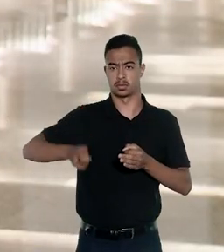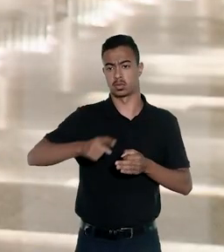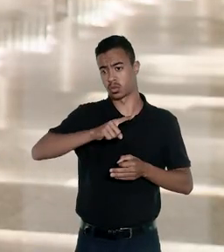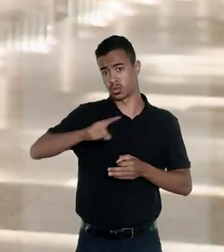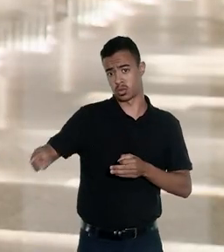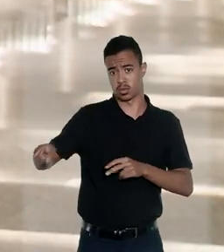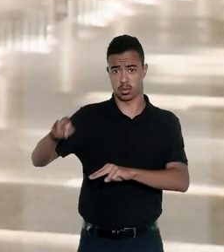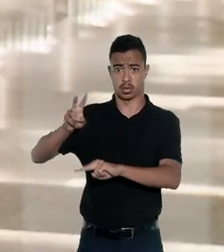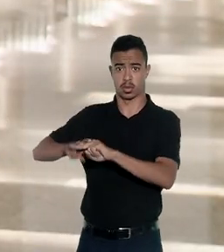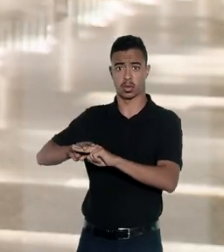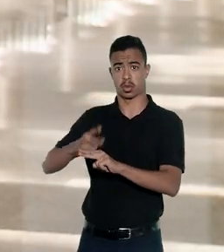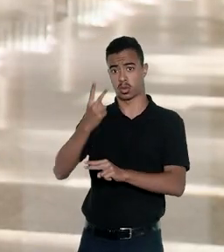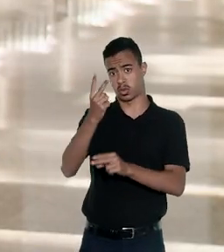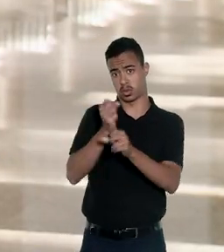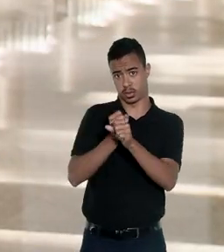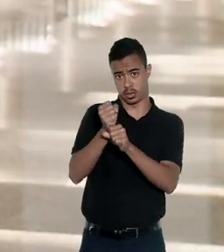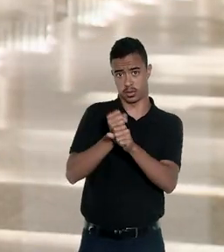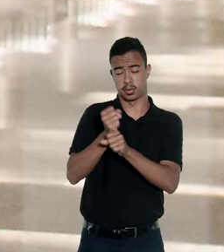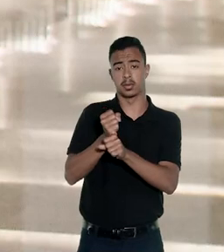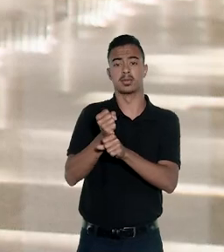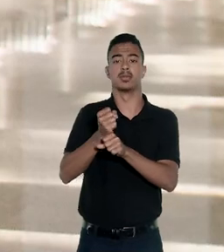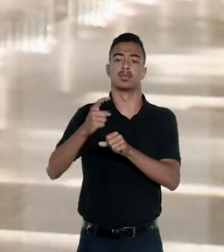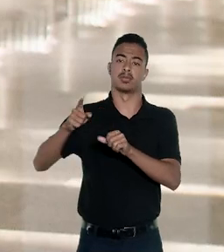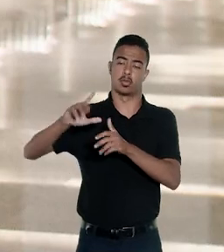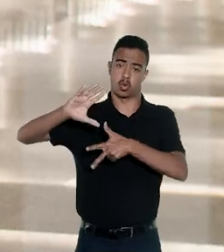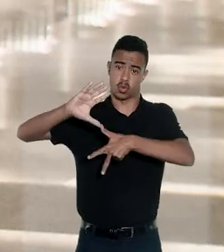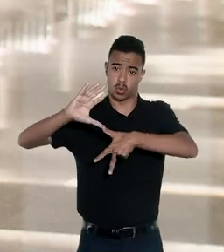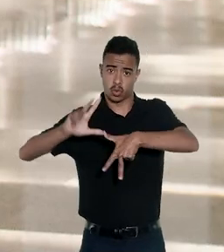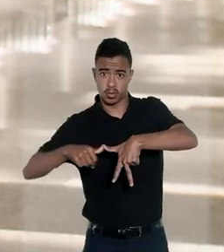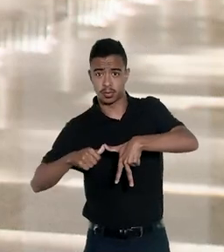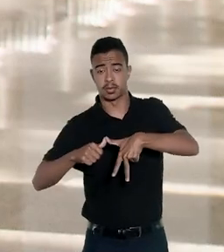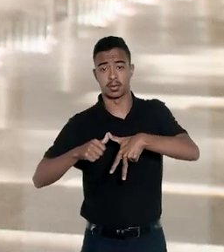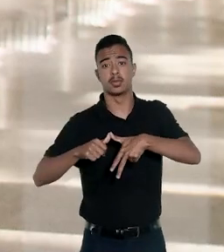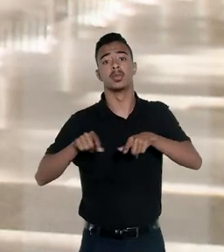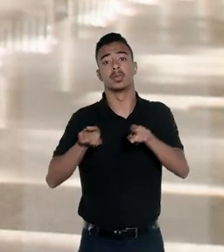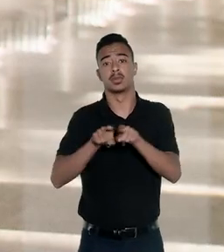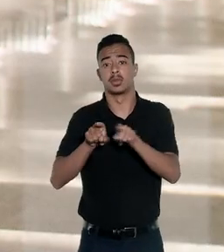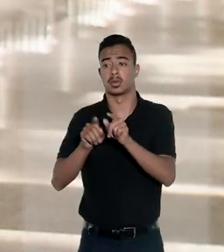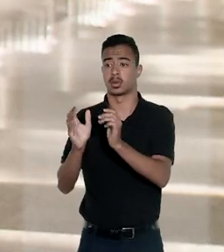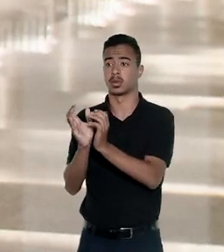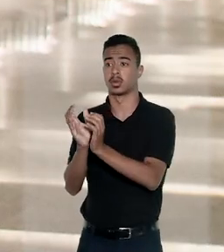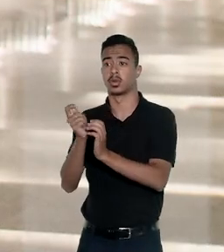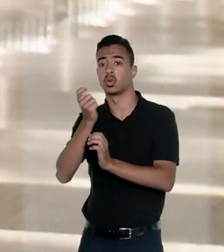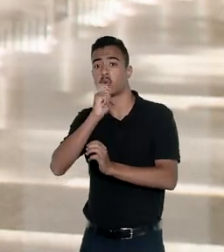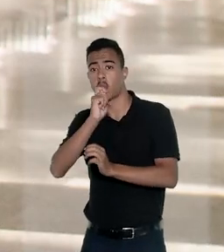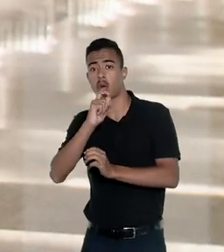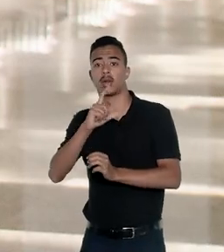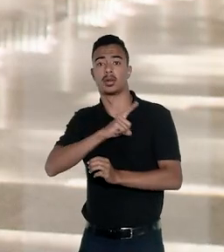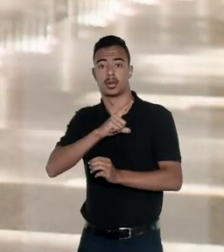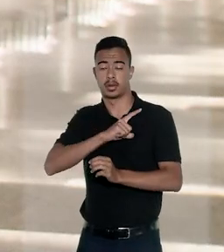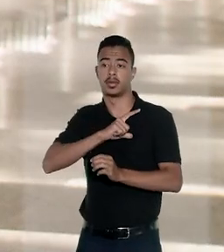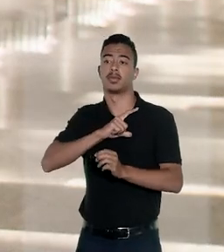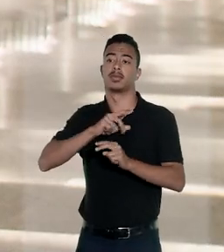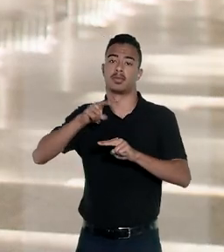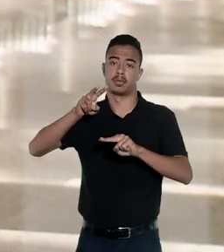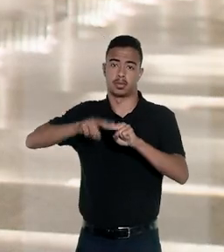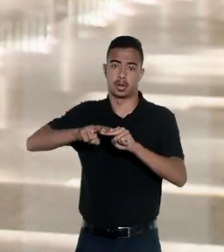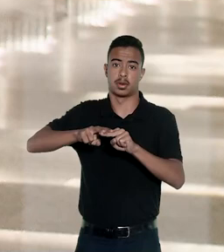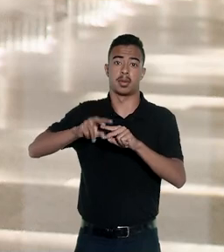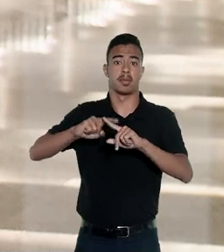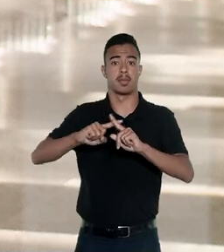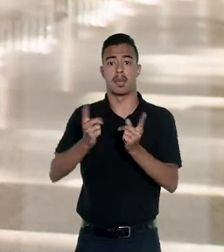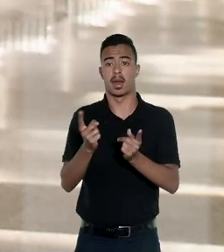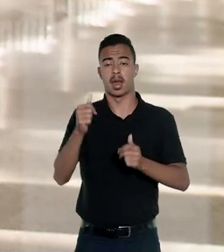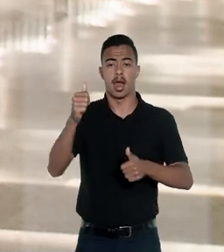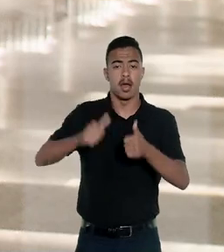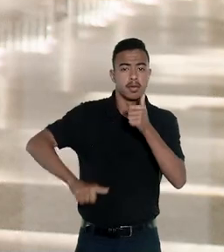condenou o réu a dois anos de reclusão pelo crime de corrupção e em relação à posse de drogas houve transação penal.